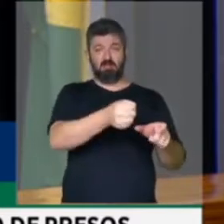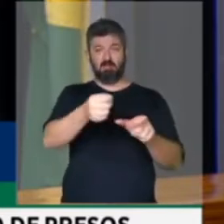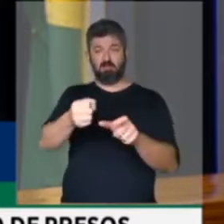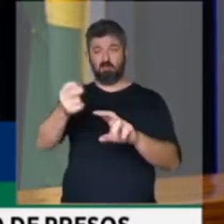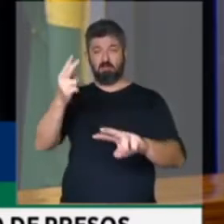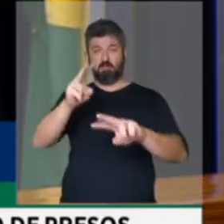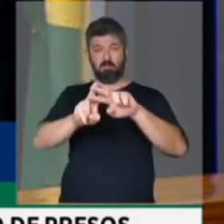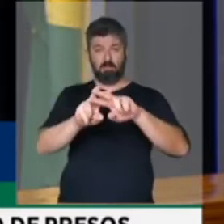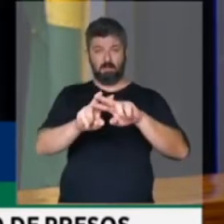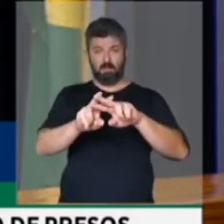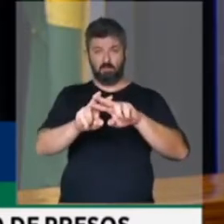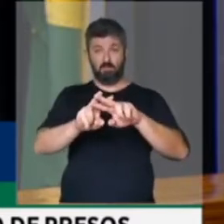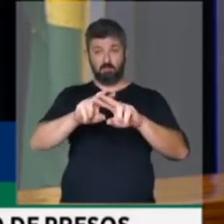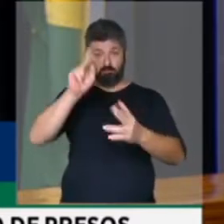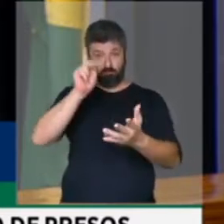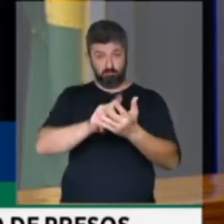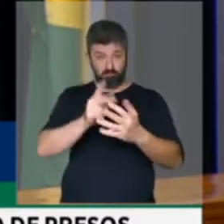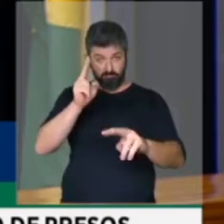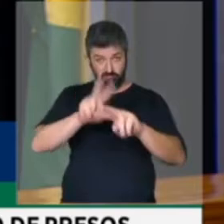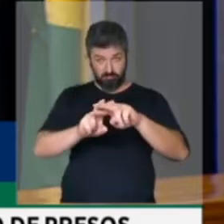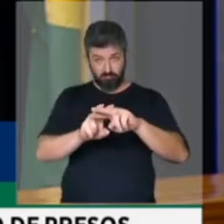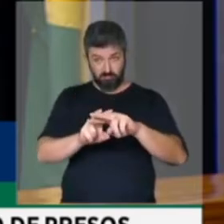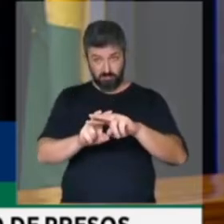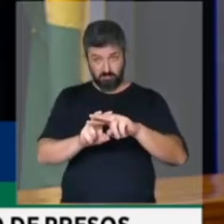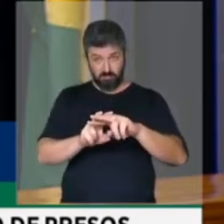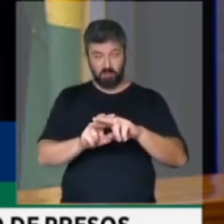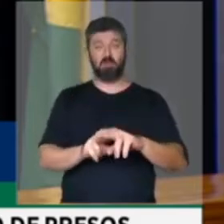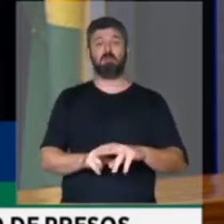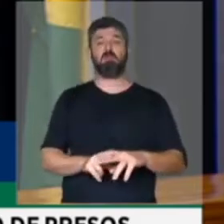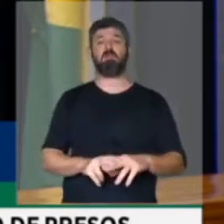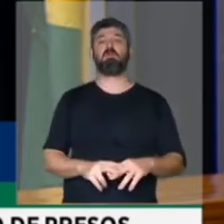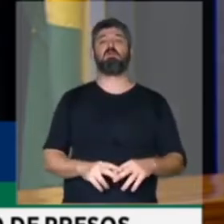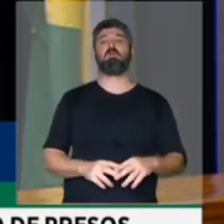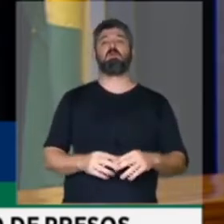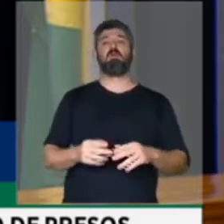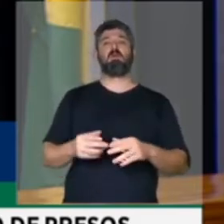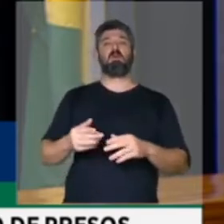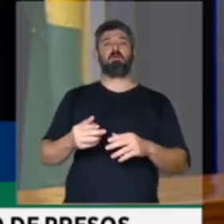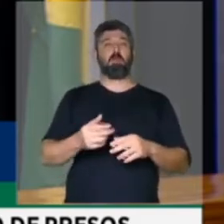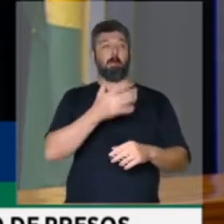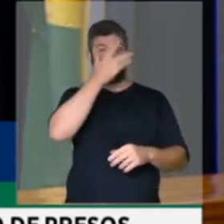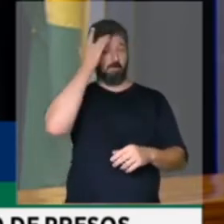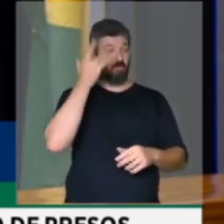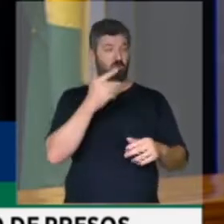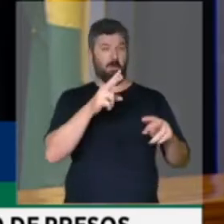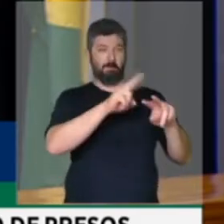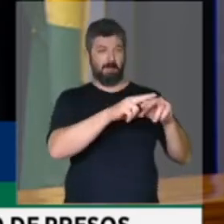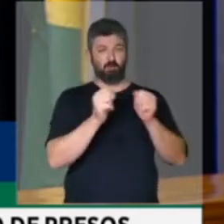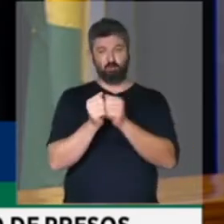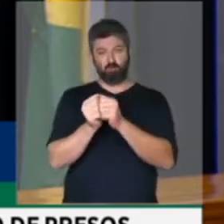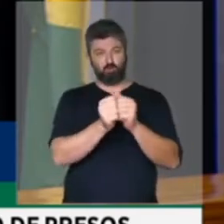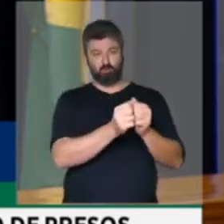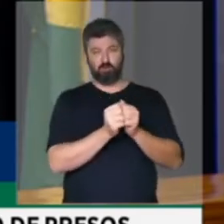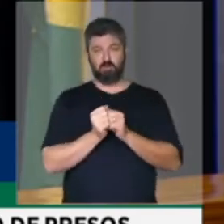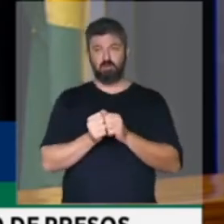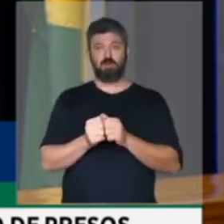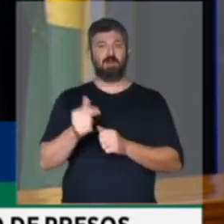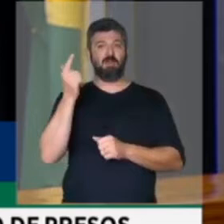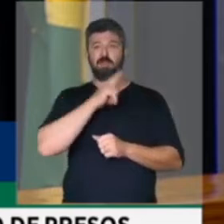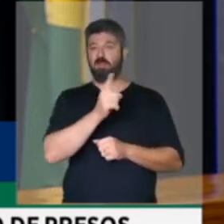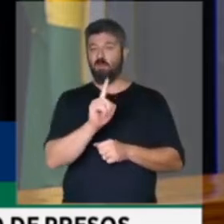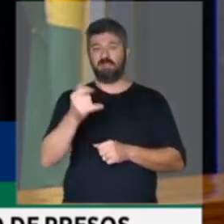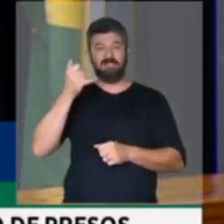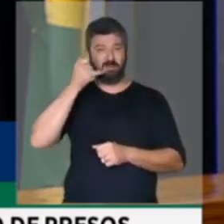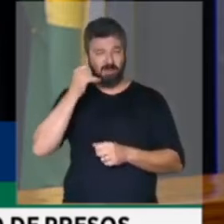excluídos totalmente da sociedade, excluídos totalmente do convívio de outros presos, não tendo acesso a drogas, a